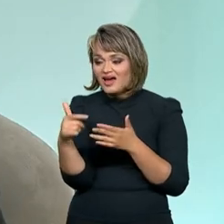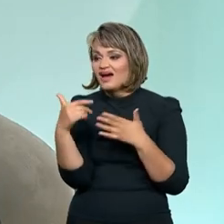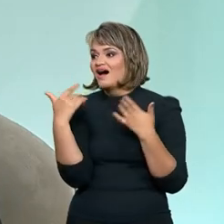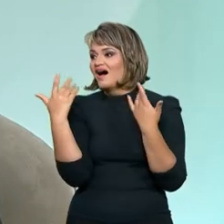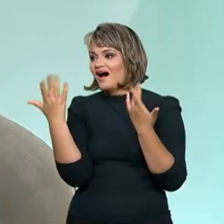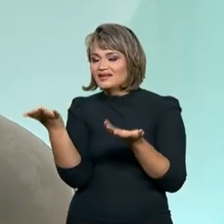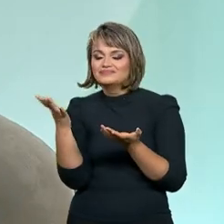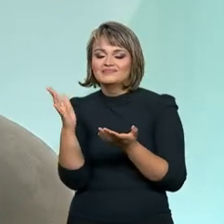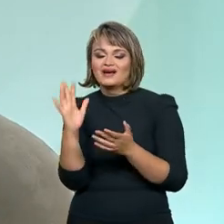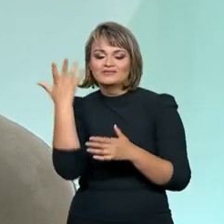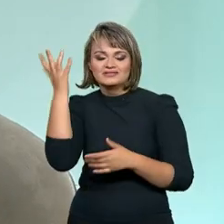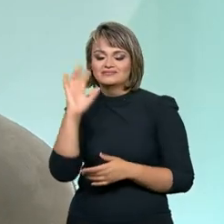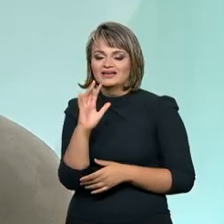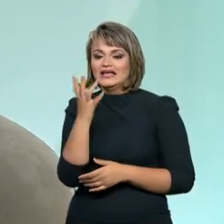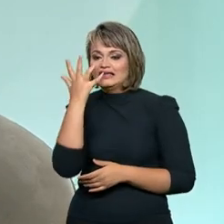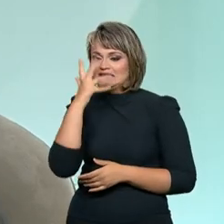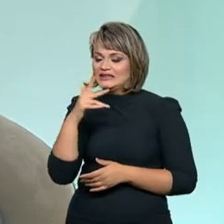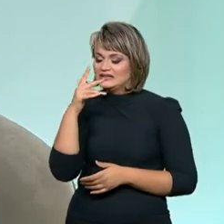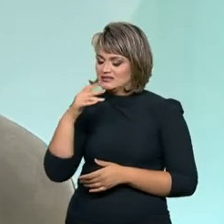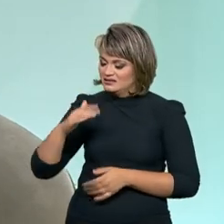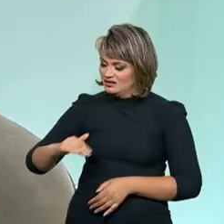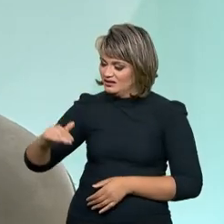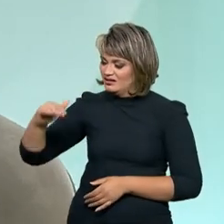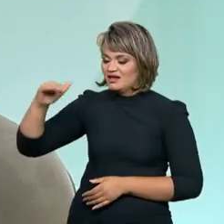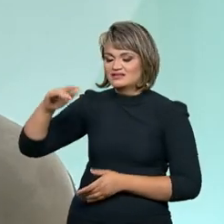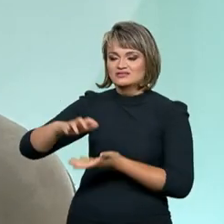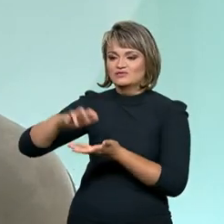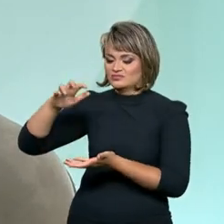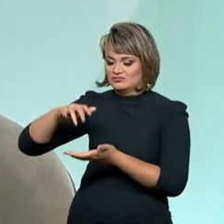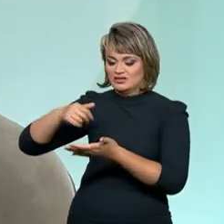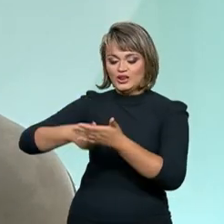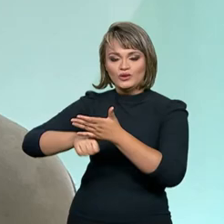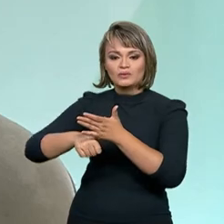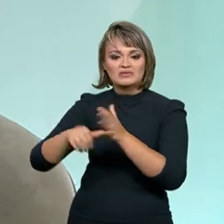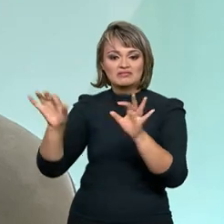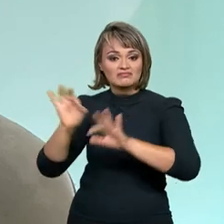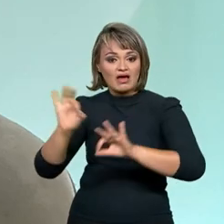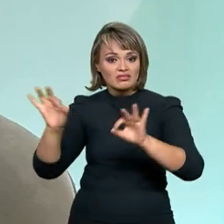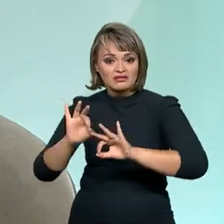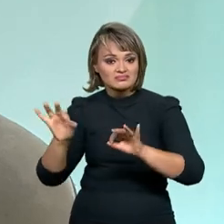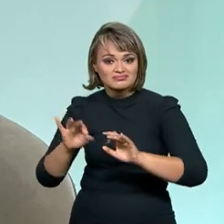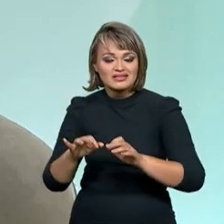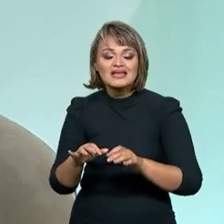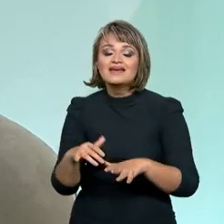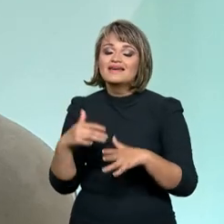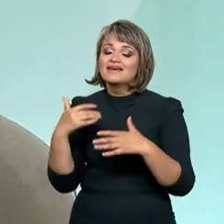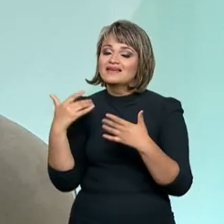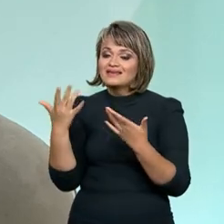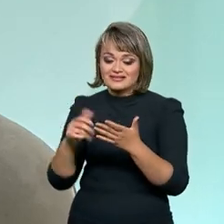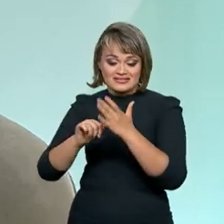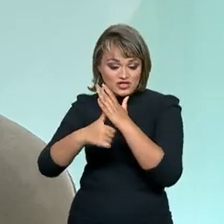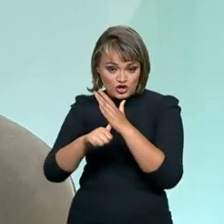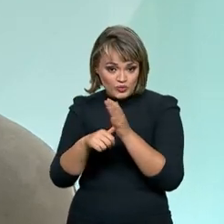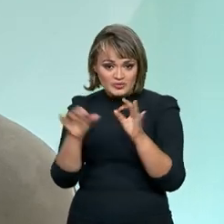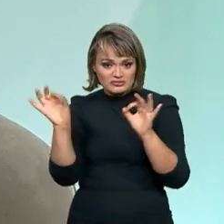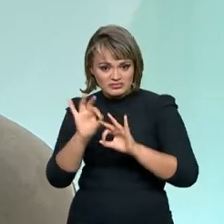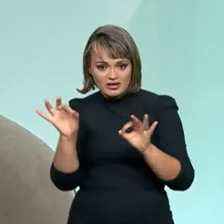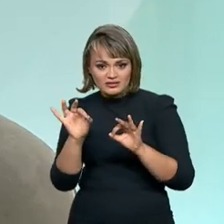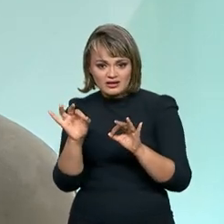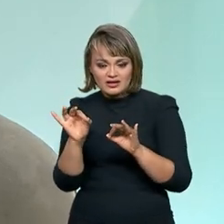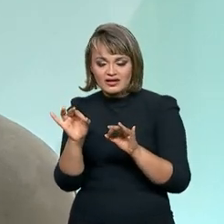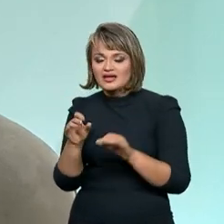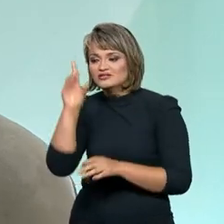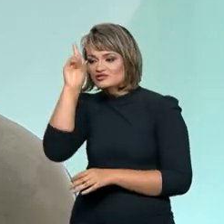ter crianças que se tornam adultos e idosos indocumentados e, através de uma ausência de documentação, não